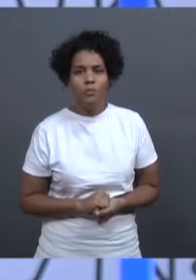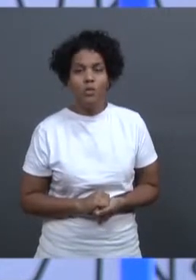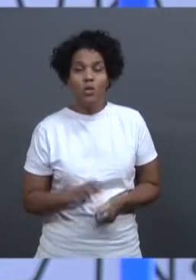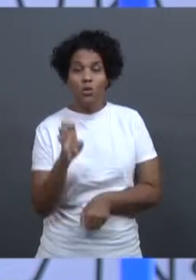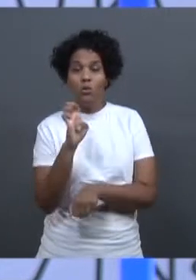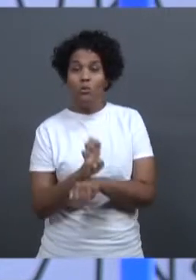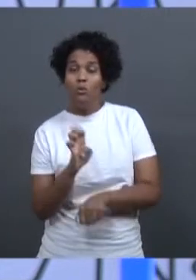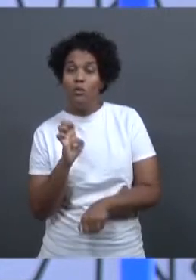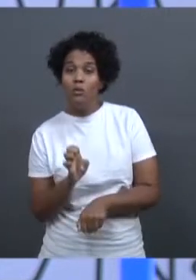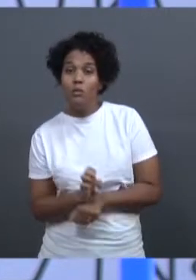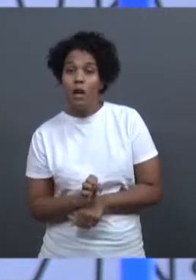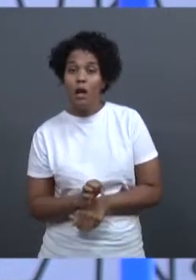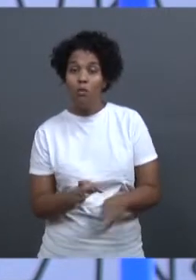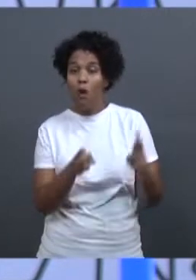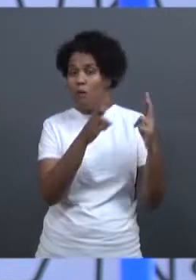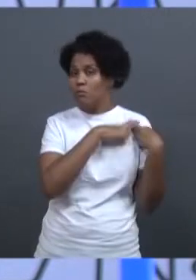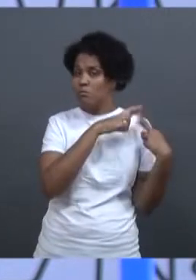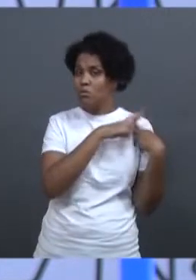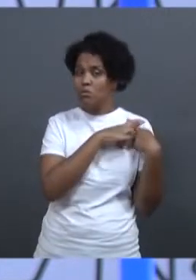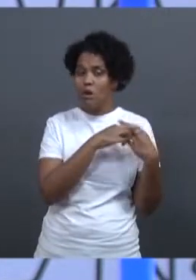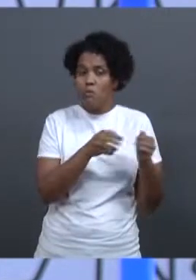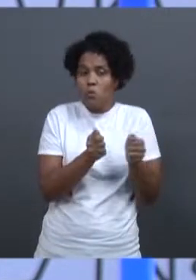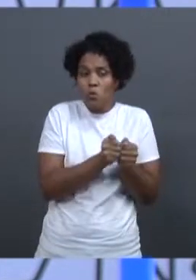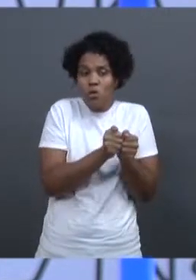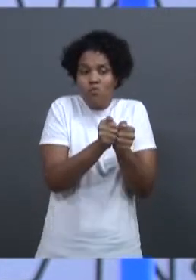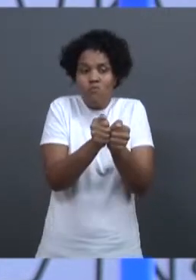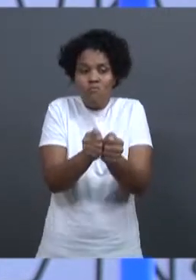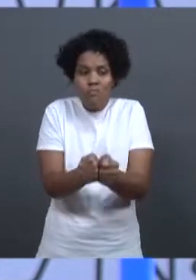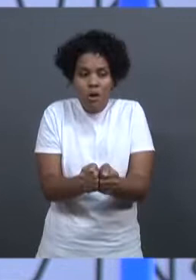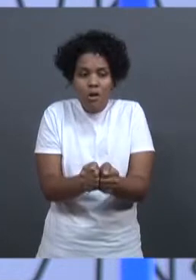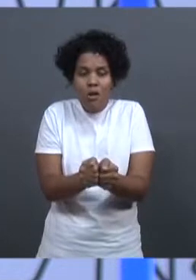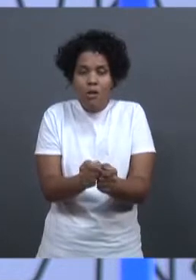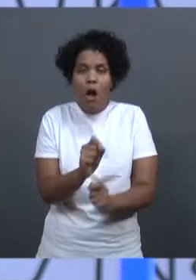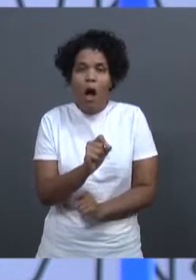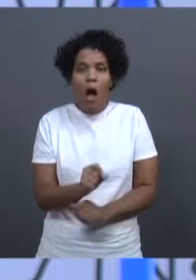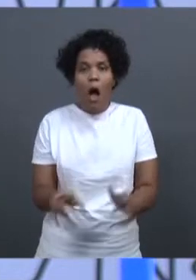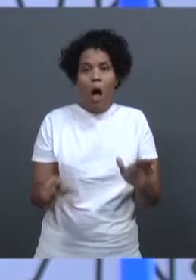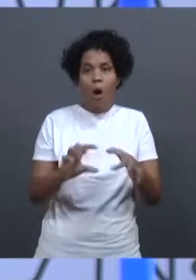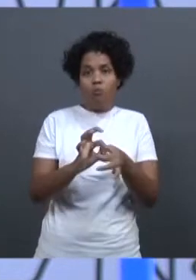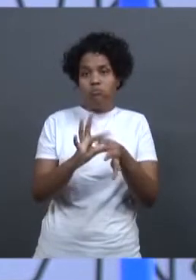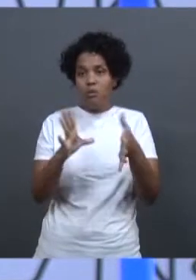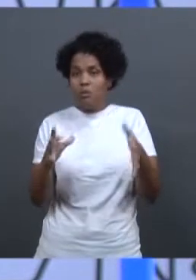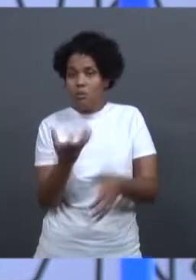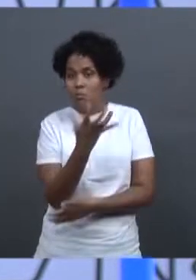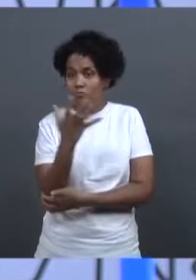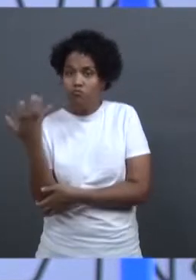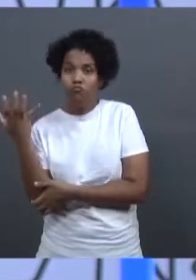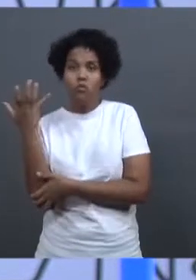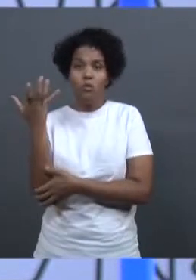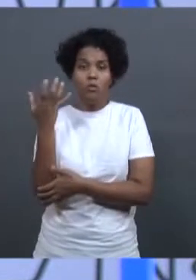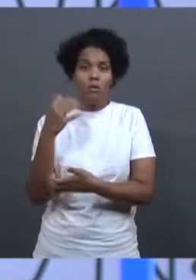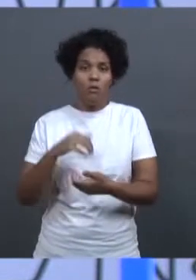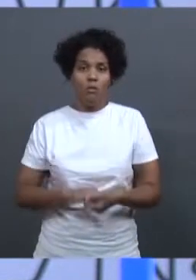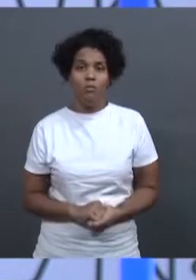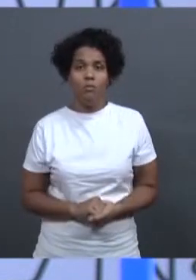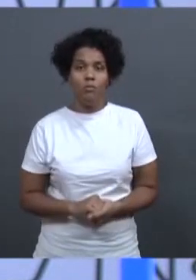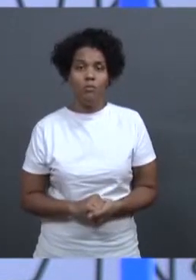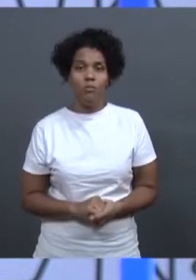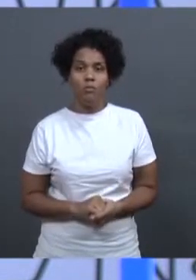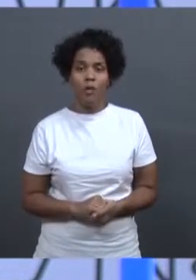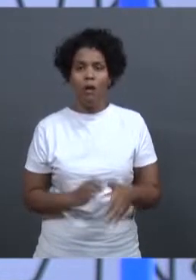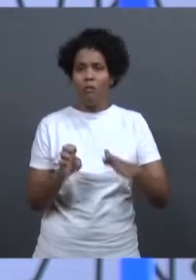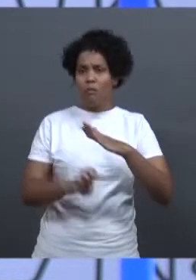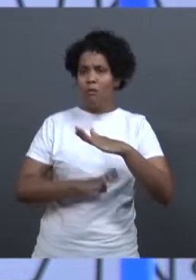responsável pela fiscalização, pelo acompanhamento do licenciamento ambiental. Essas... Essas... Essas... Essas